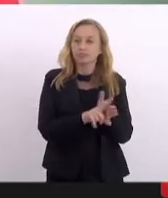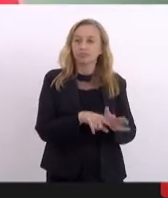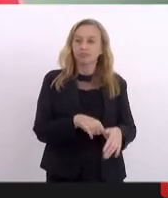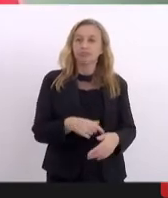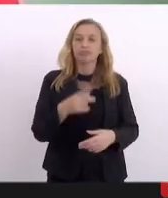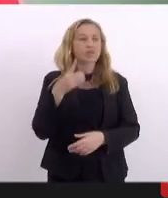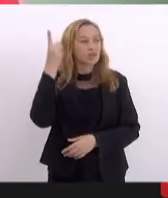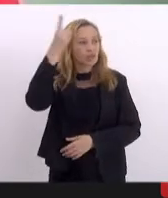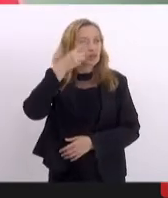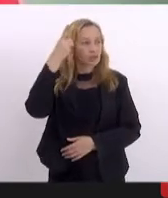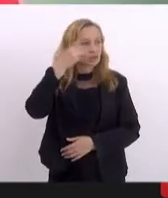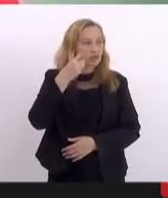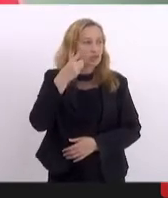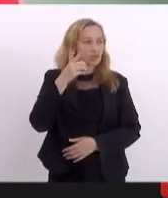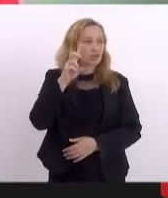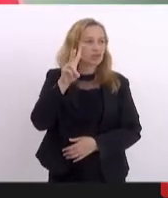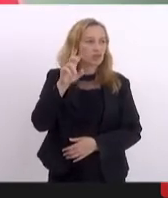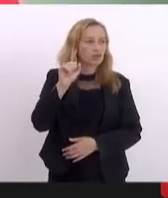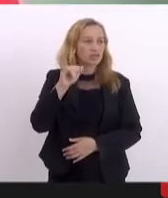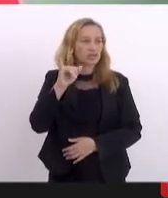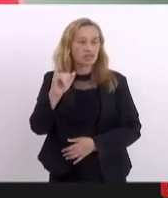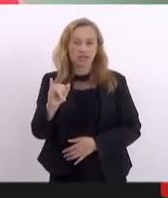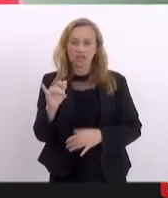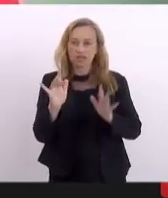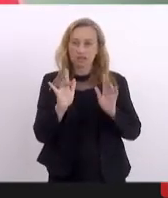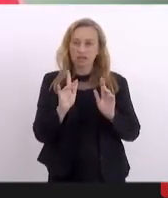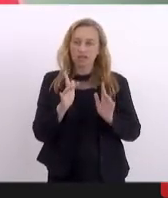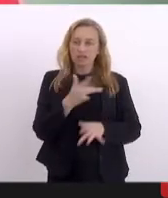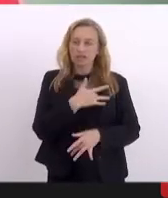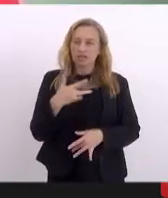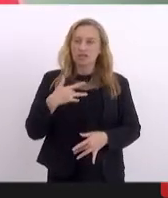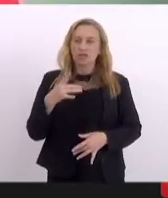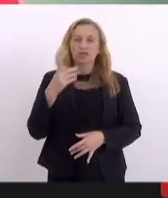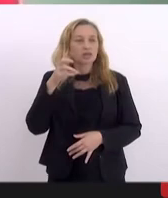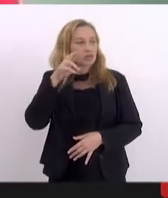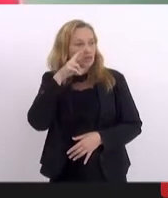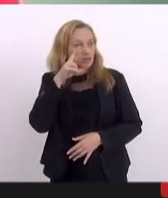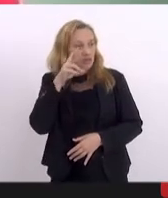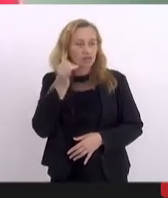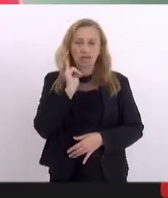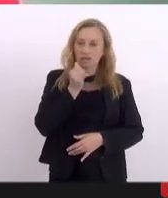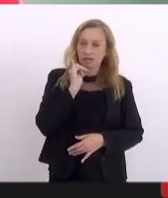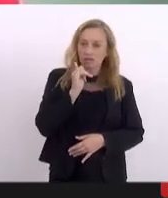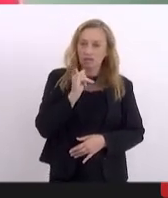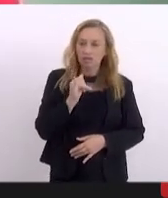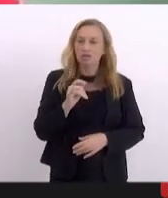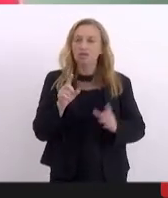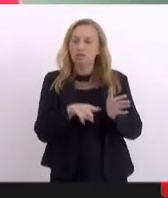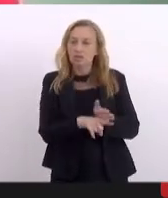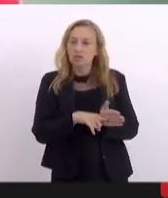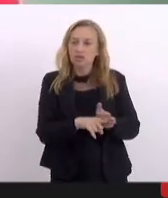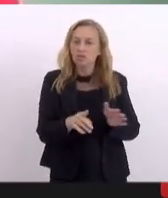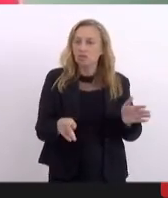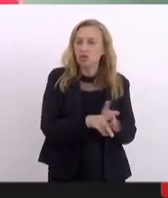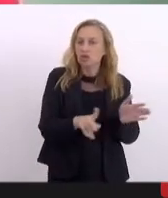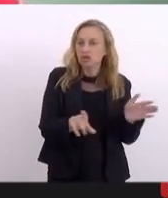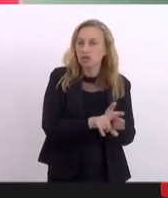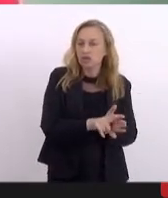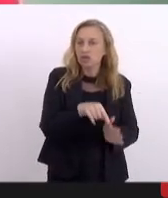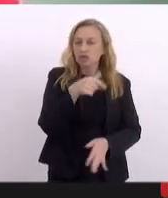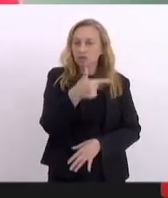de autoria do deputado Valdeci da Saúde, relatoria do deputado Rosenberg Reis. Trata-se do exame ao projeto de lei